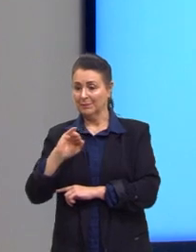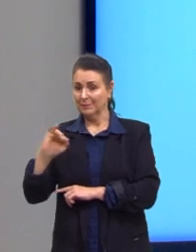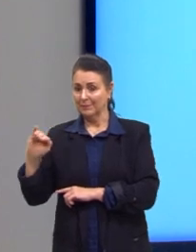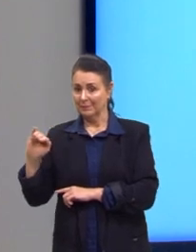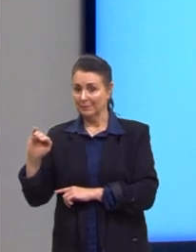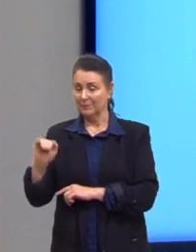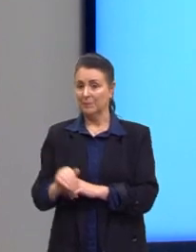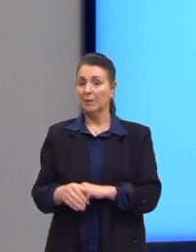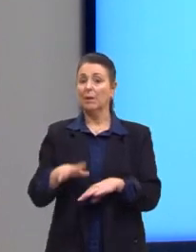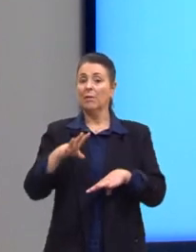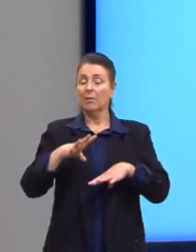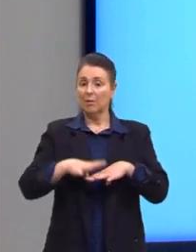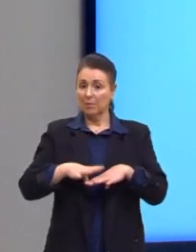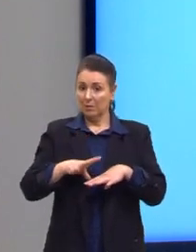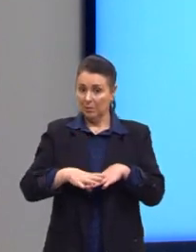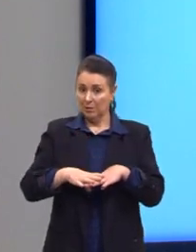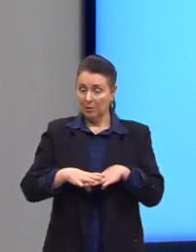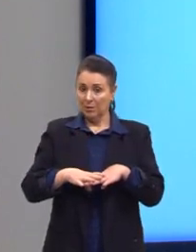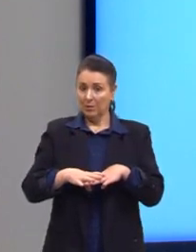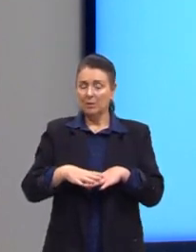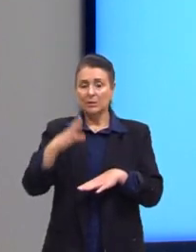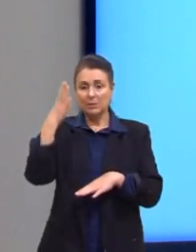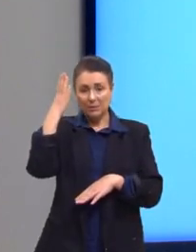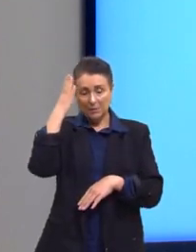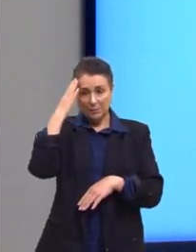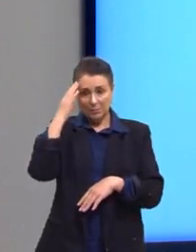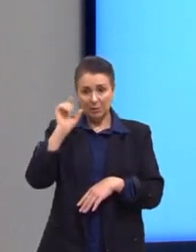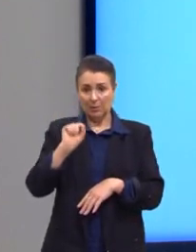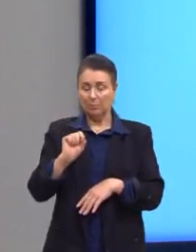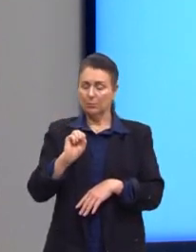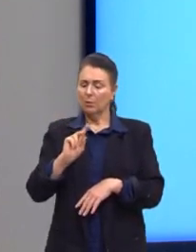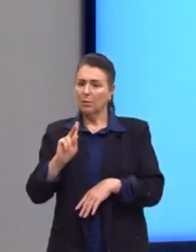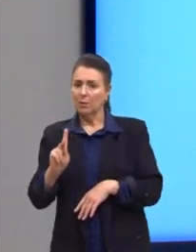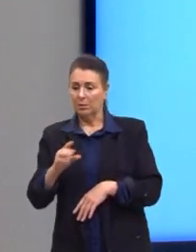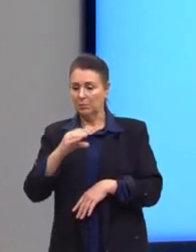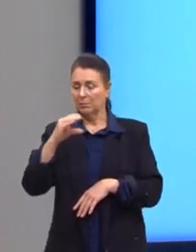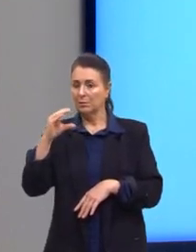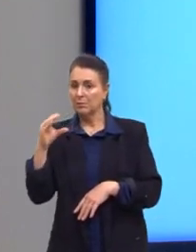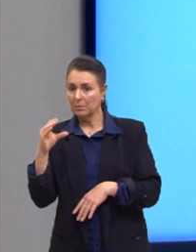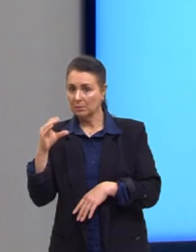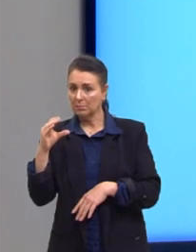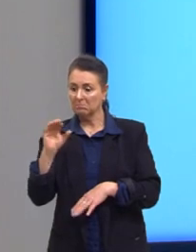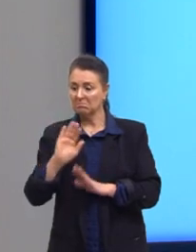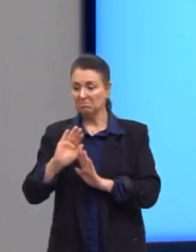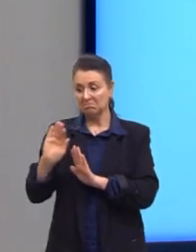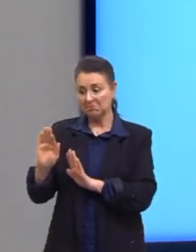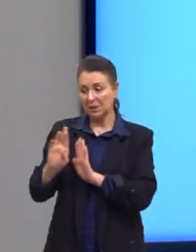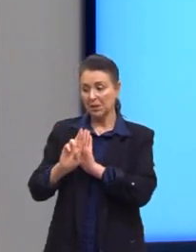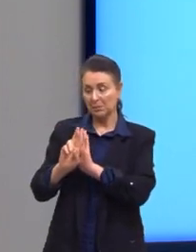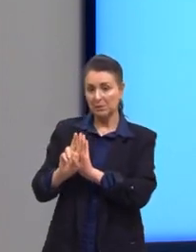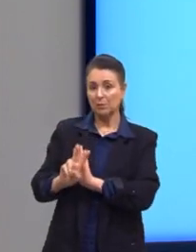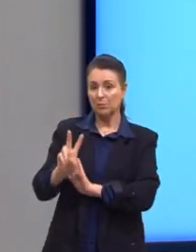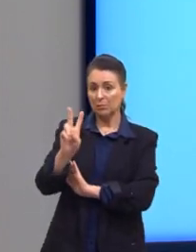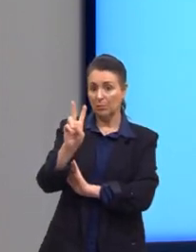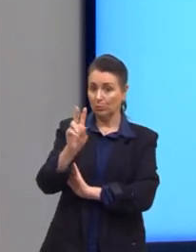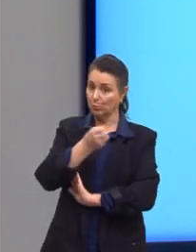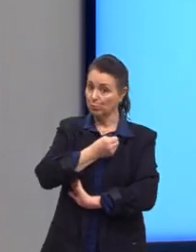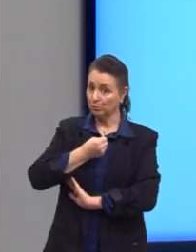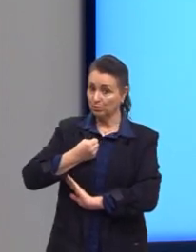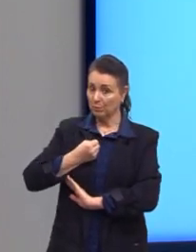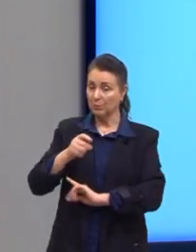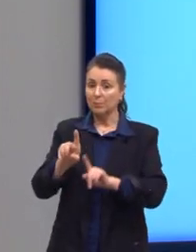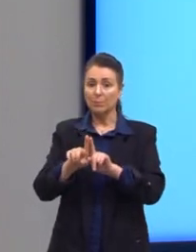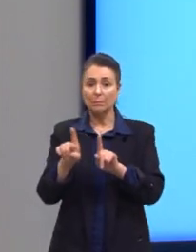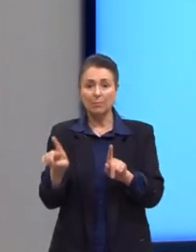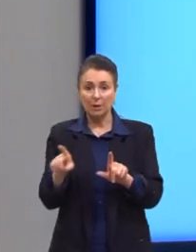Mas, na matemática, a gente sabe que, ok, o c, ele vai representar um valor numérico, mas,